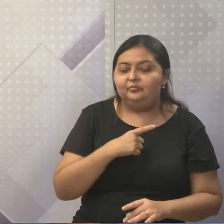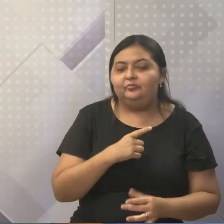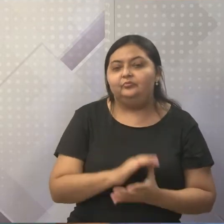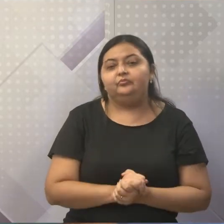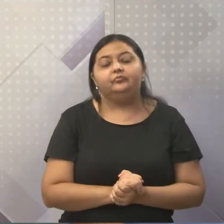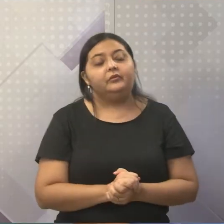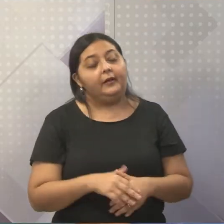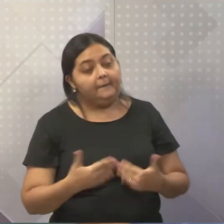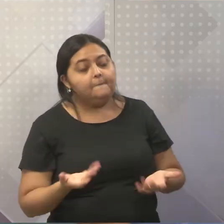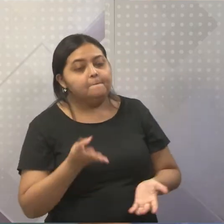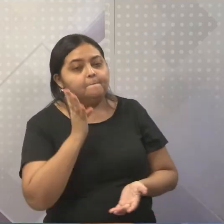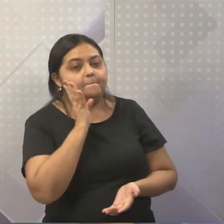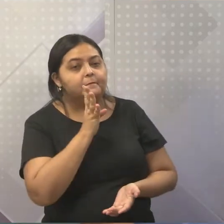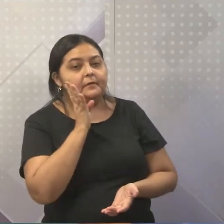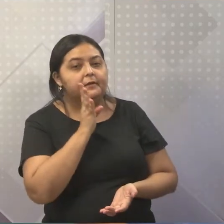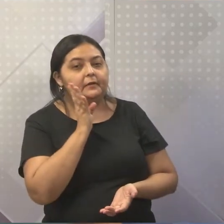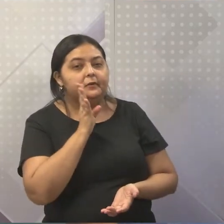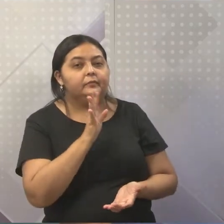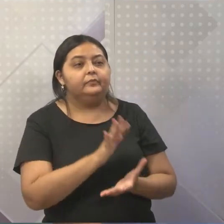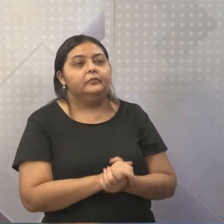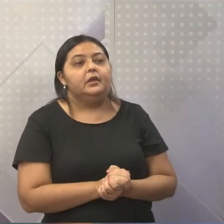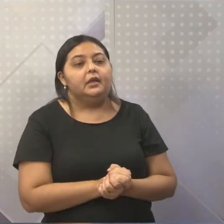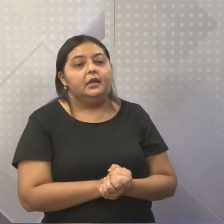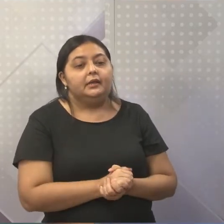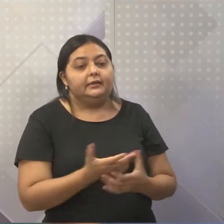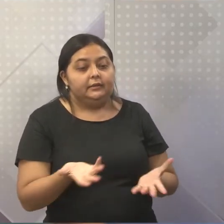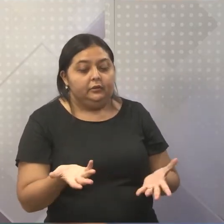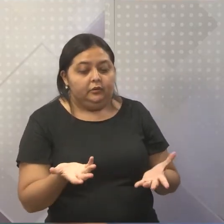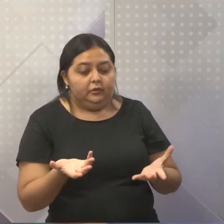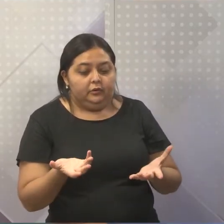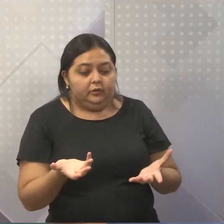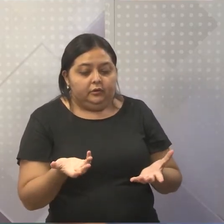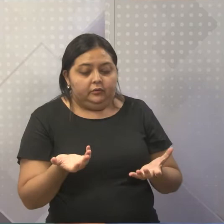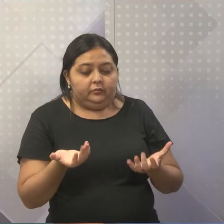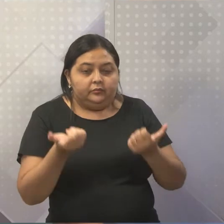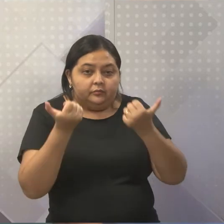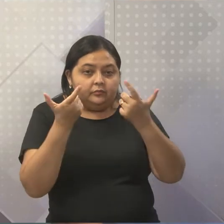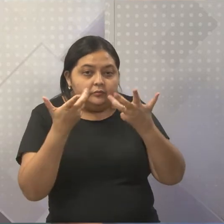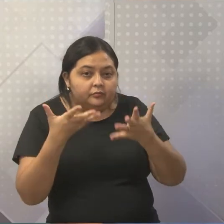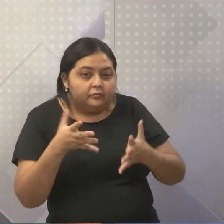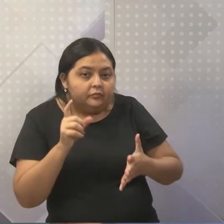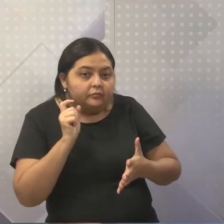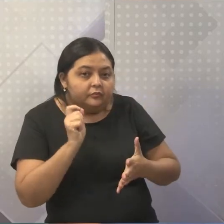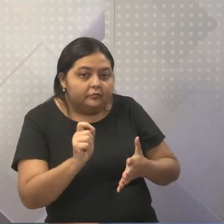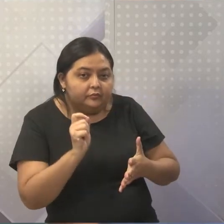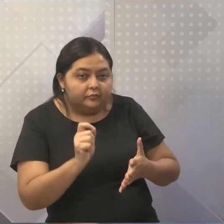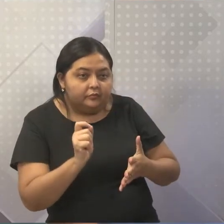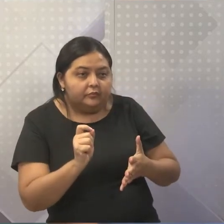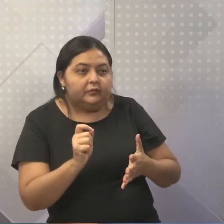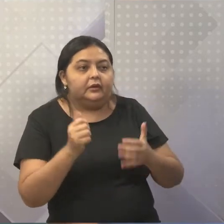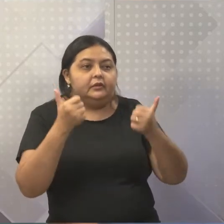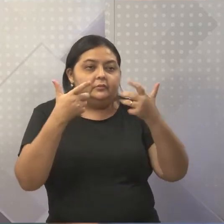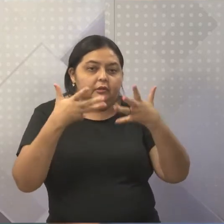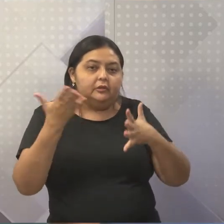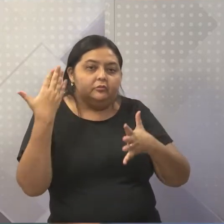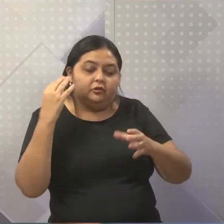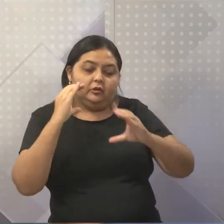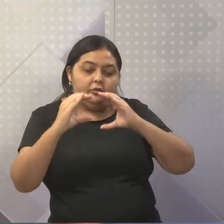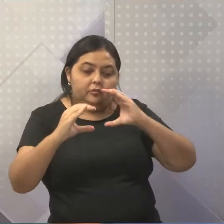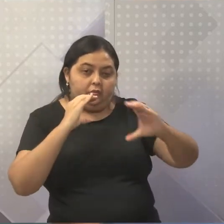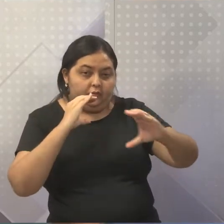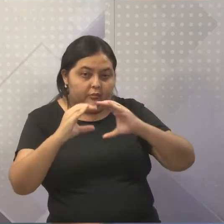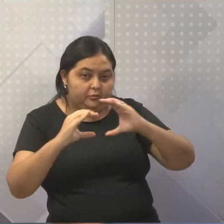Agora, outra coisa que eu ia te perguntar, em cima dessa situação, por exemplo, falamos agora há pouco da questão da comunicação